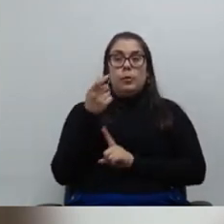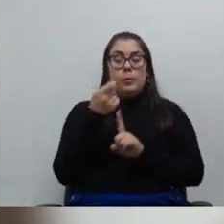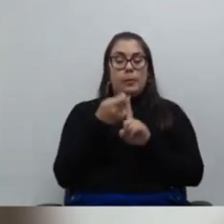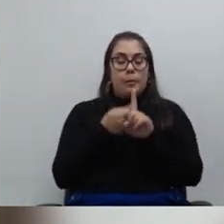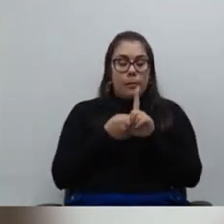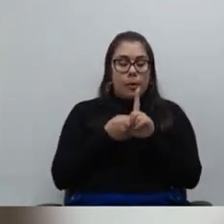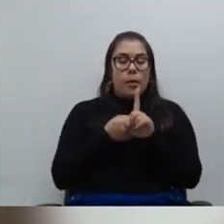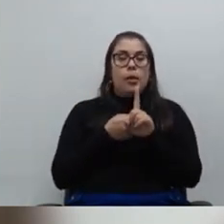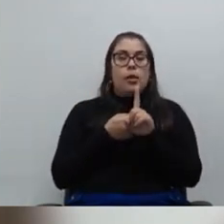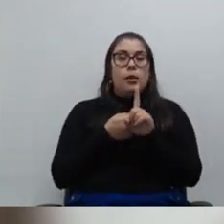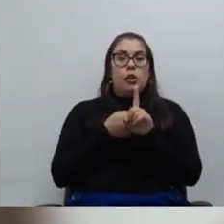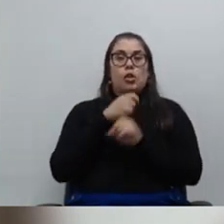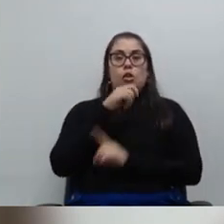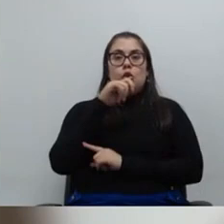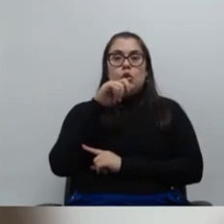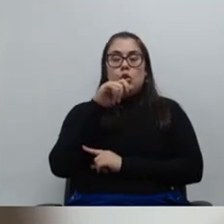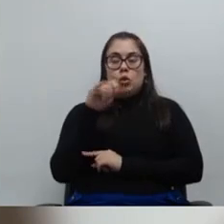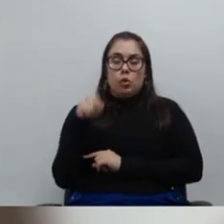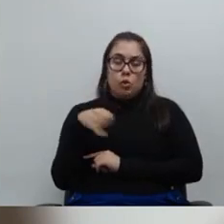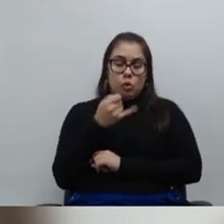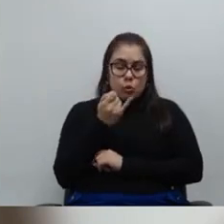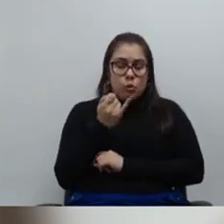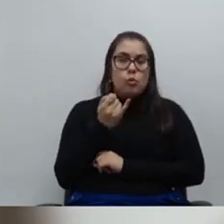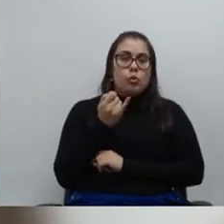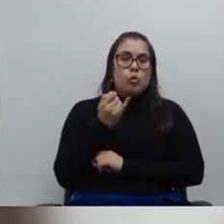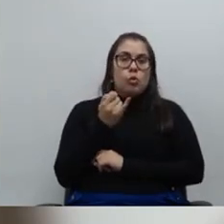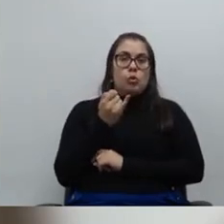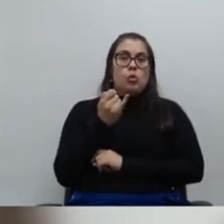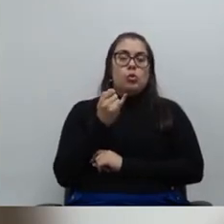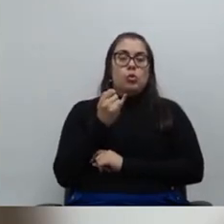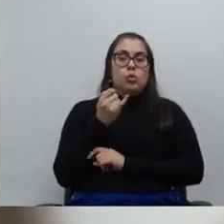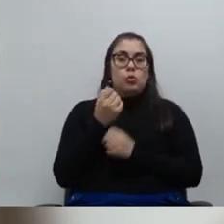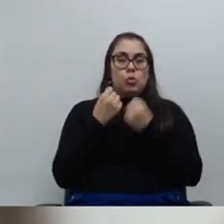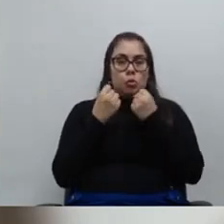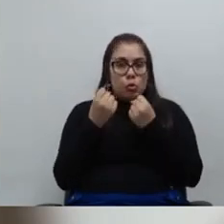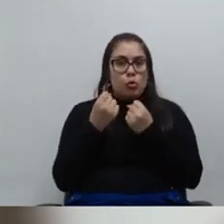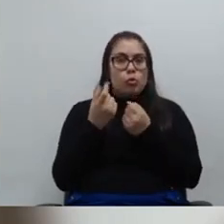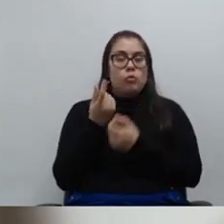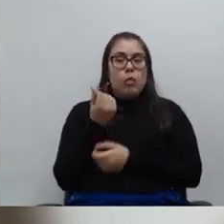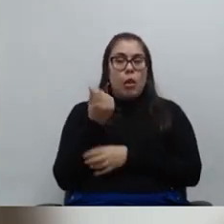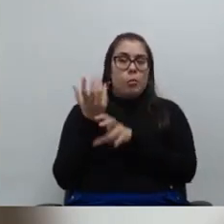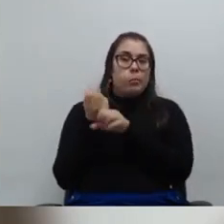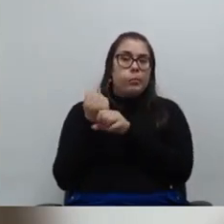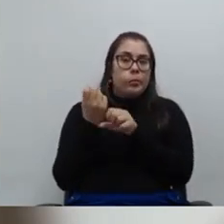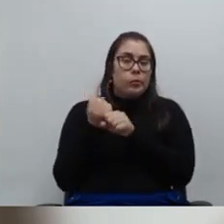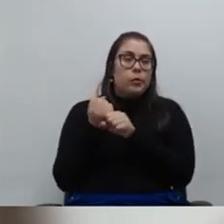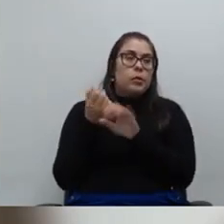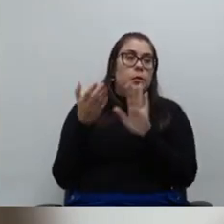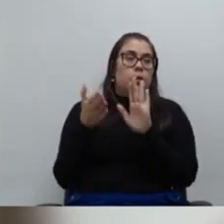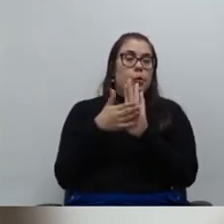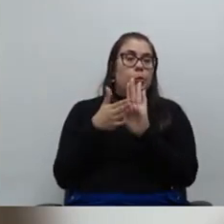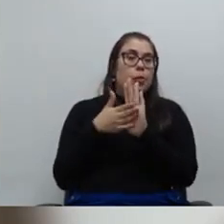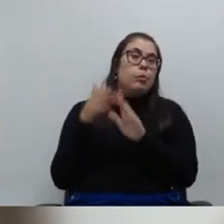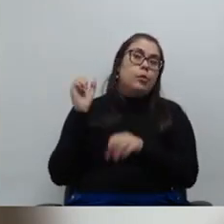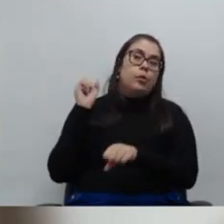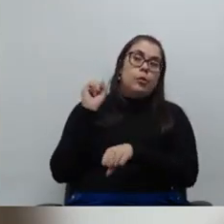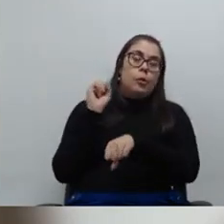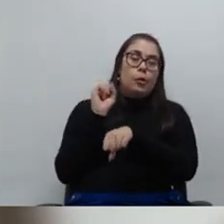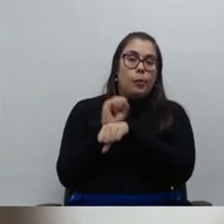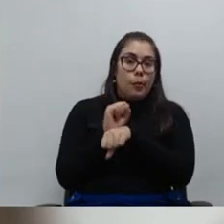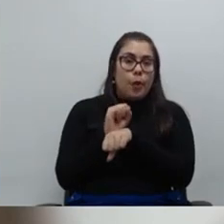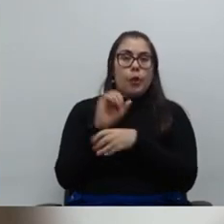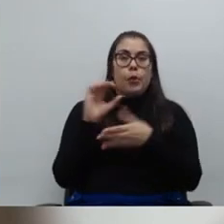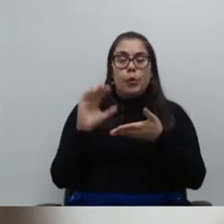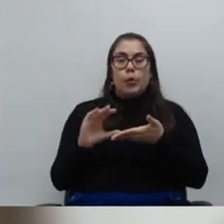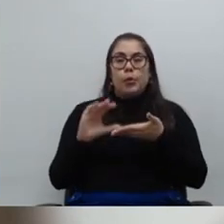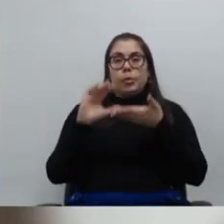os produtos de plano de saúde serão reajustados, somos todos impactados e essas propostas estão paradas aqui no presente conselho,